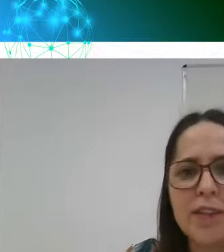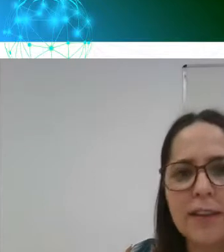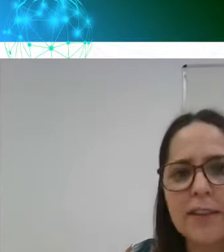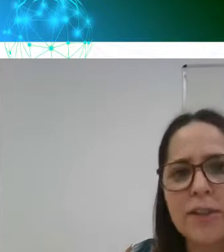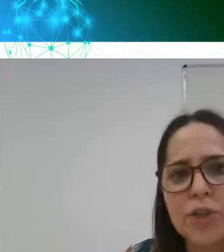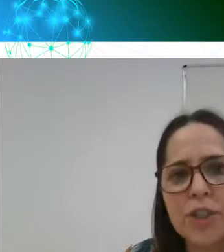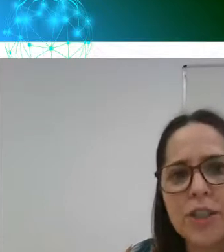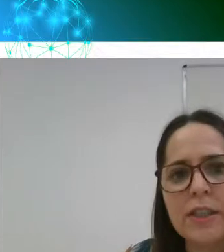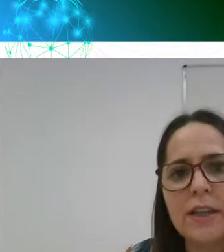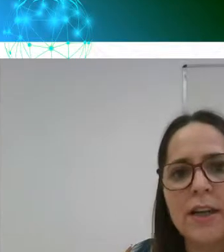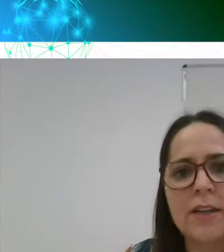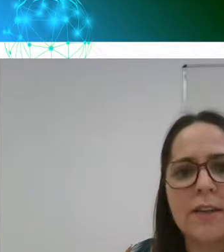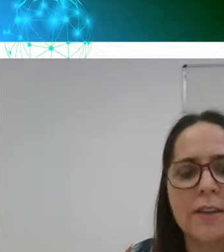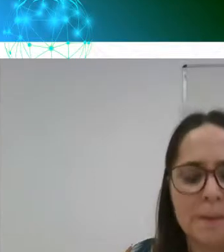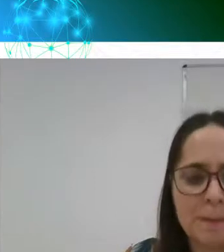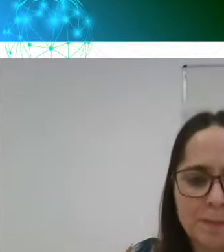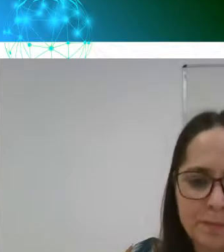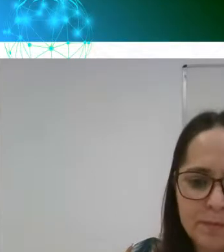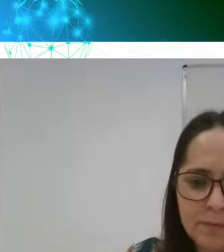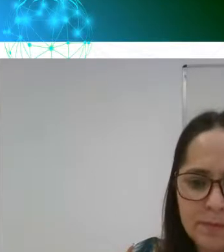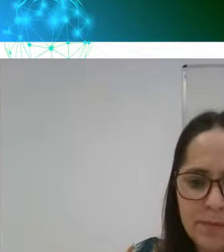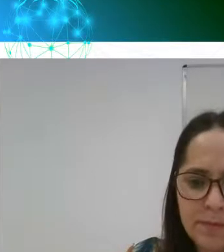da atividade de hoje, de tarde.